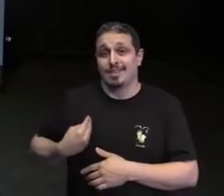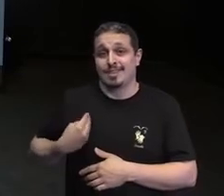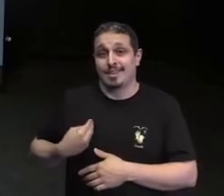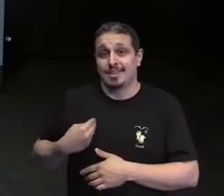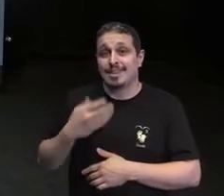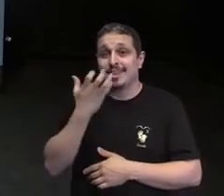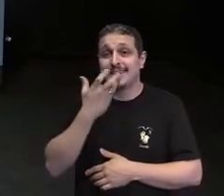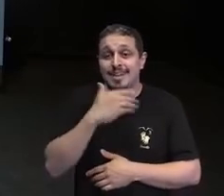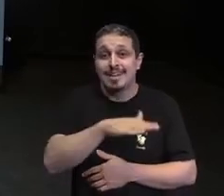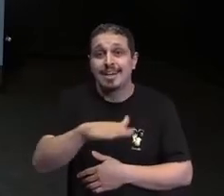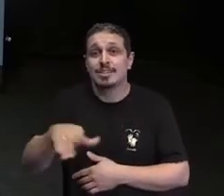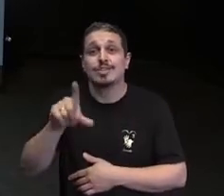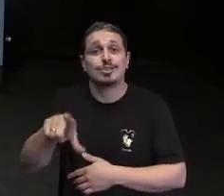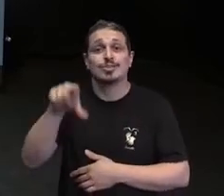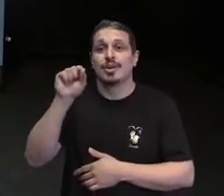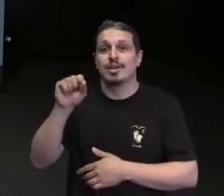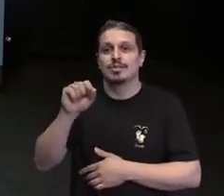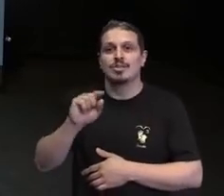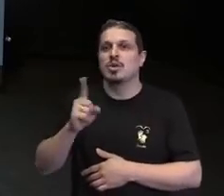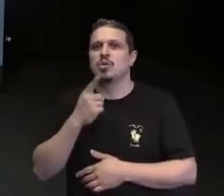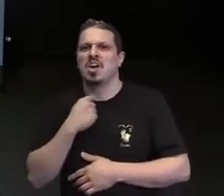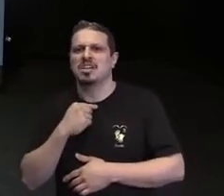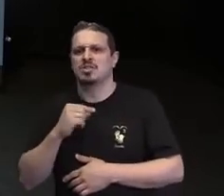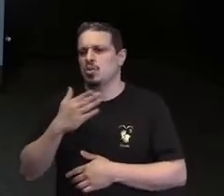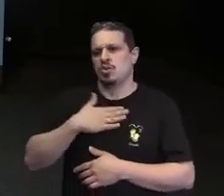escolha ou uma questão de gosto da nossa parte.